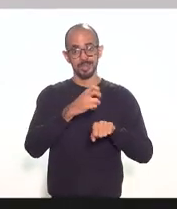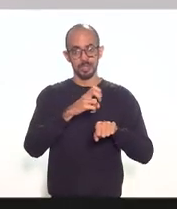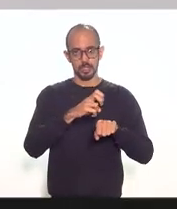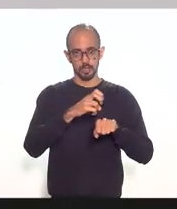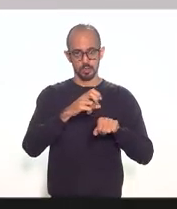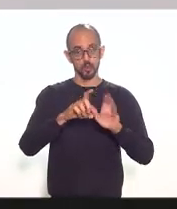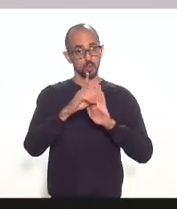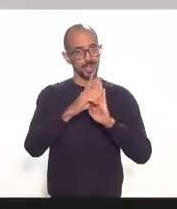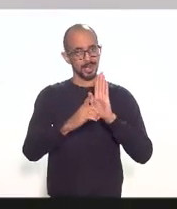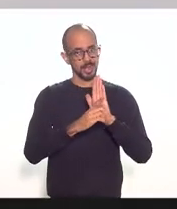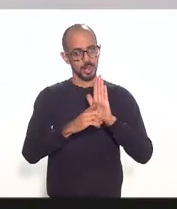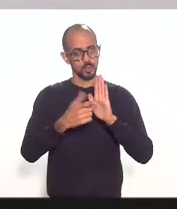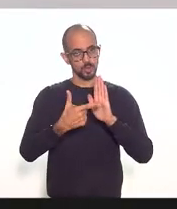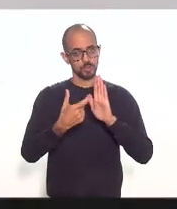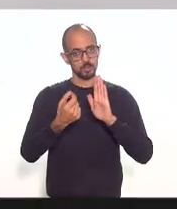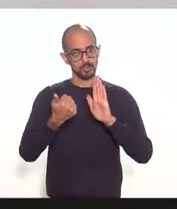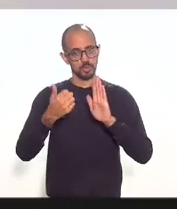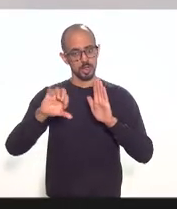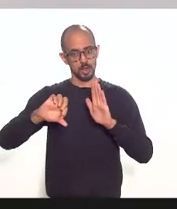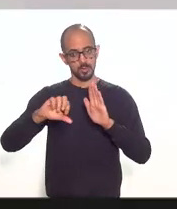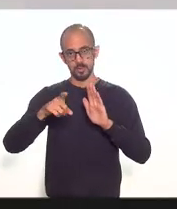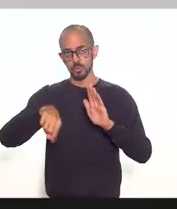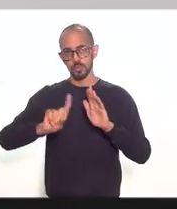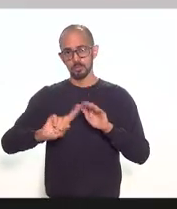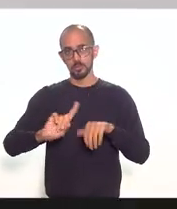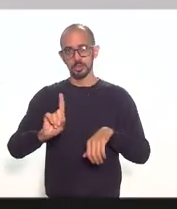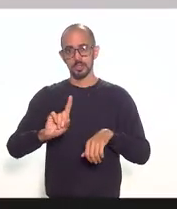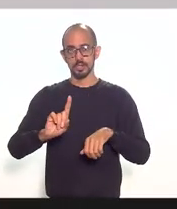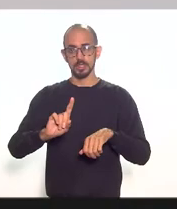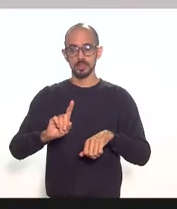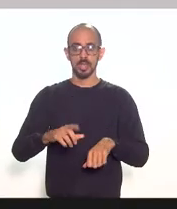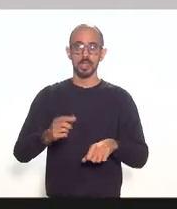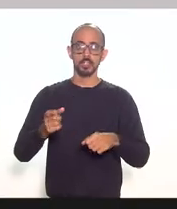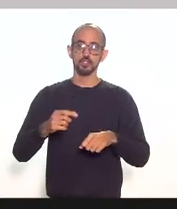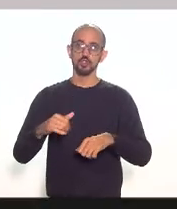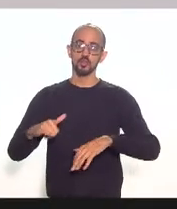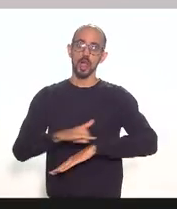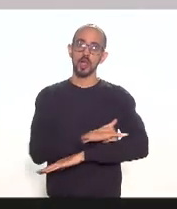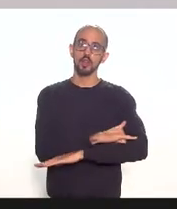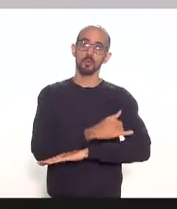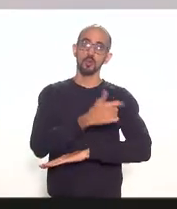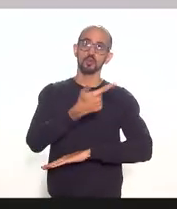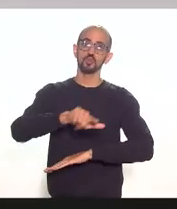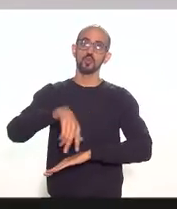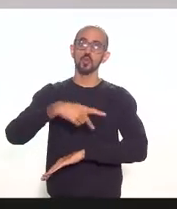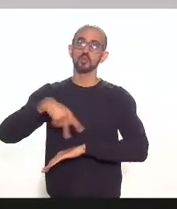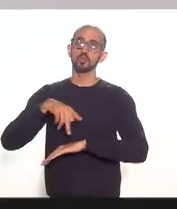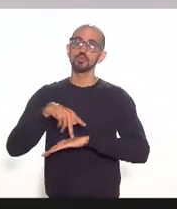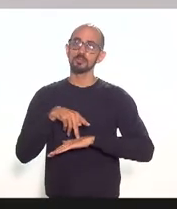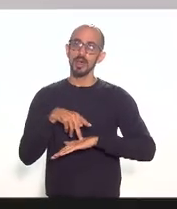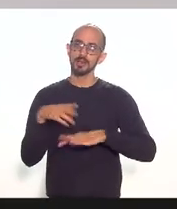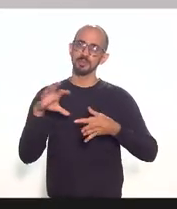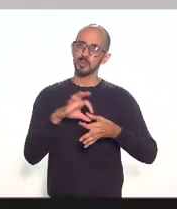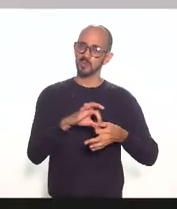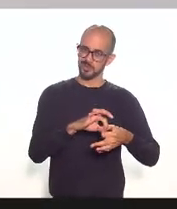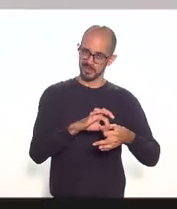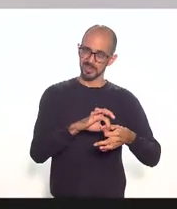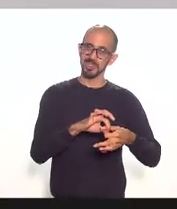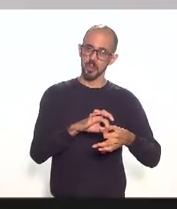não precisa ser hub internacional e aí a gente estaria incluindo Macaé